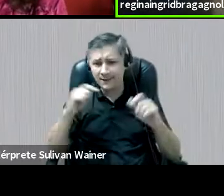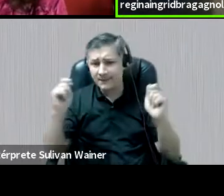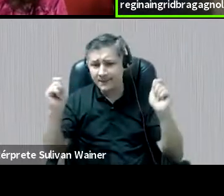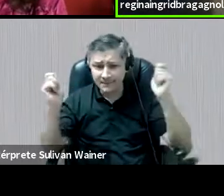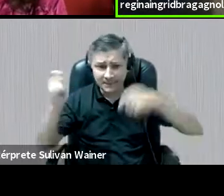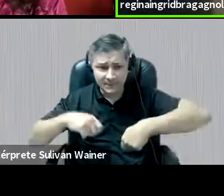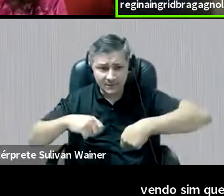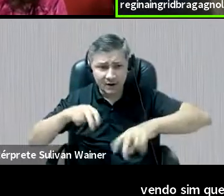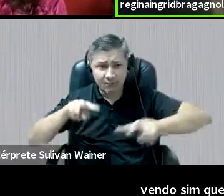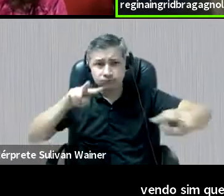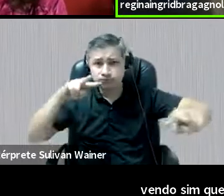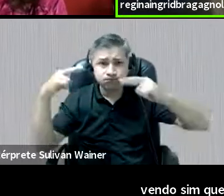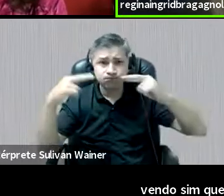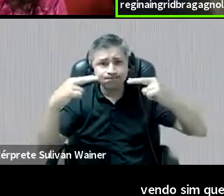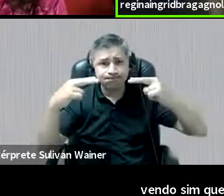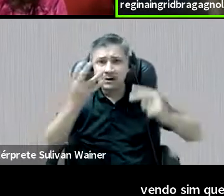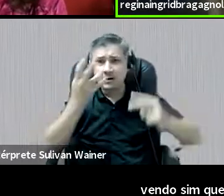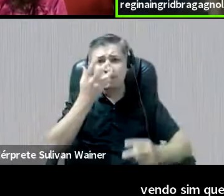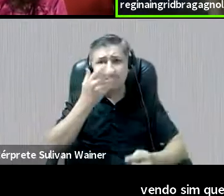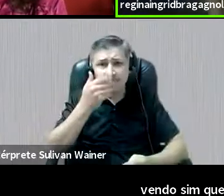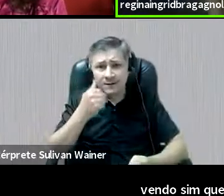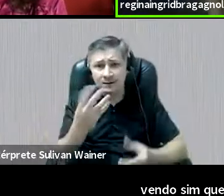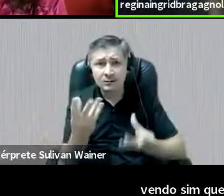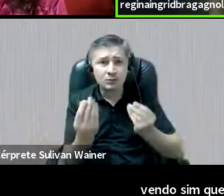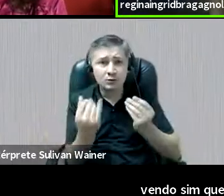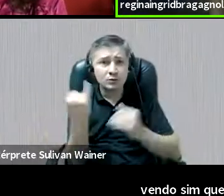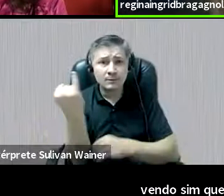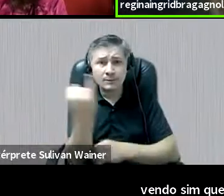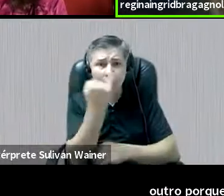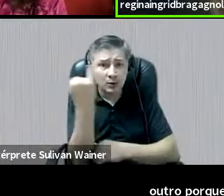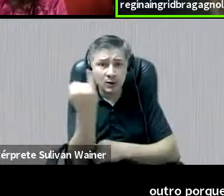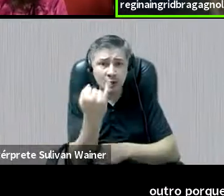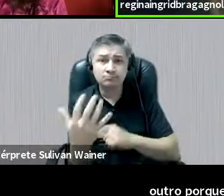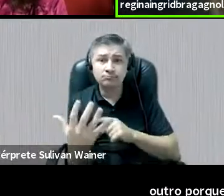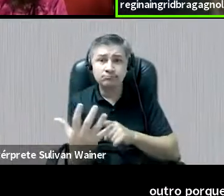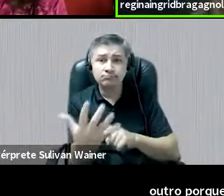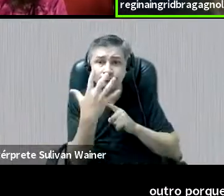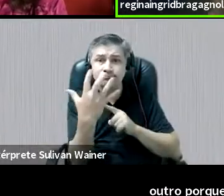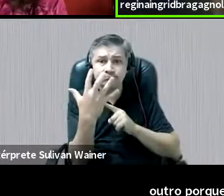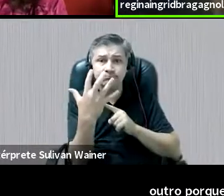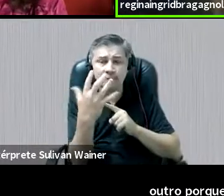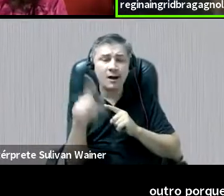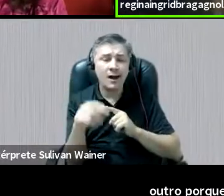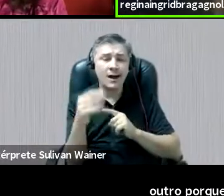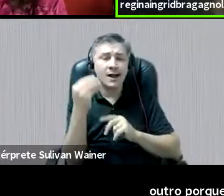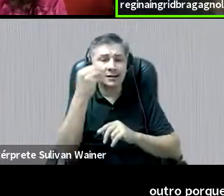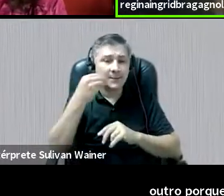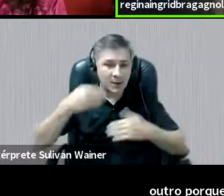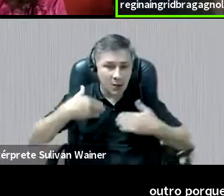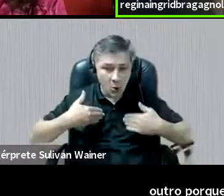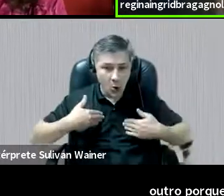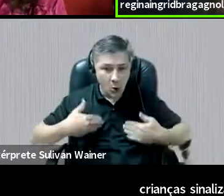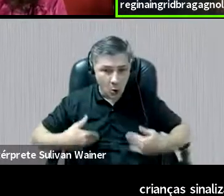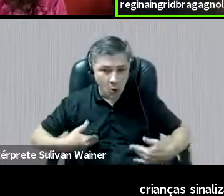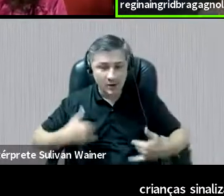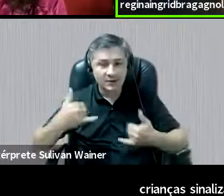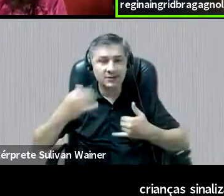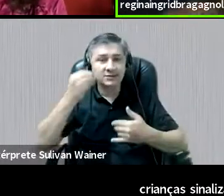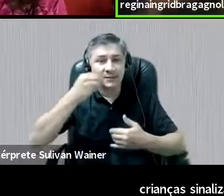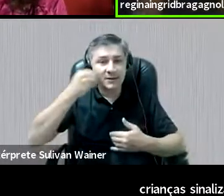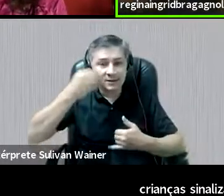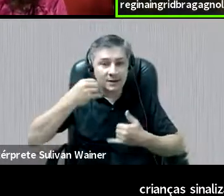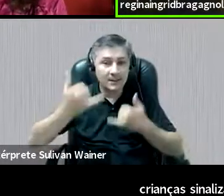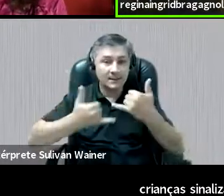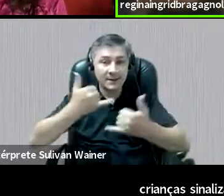porque o que essas crianças sinalizaram, que muito marcou para elas, foi ver, foi as experiências corpóreas, a experiência de brincar com os